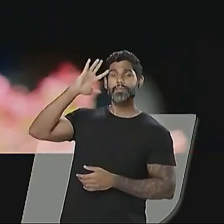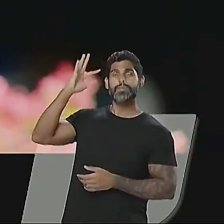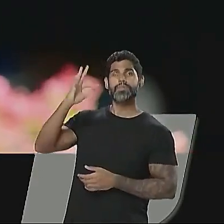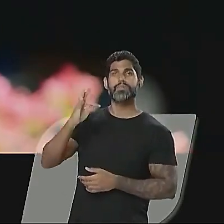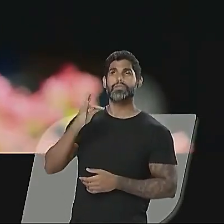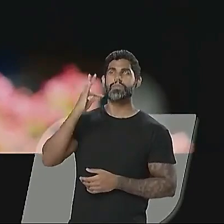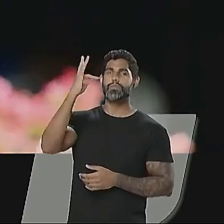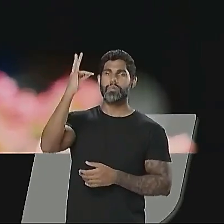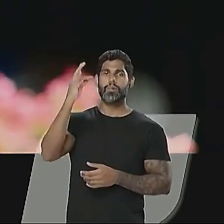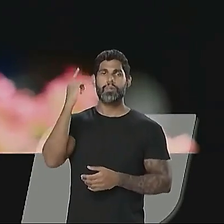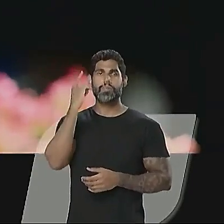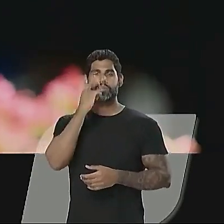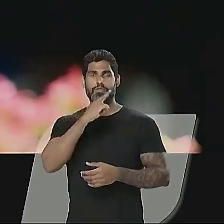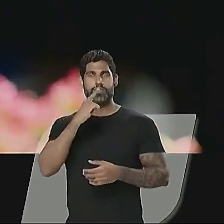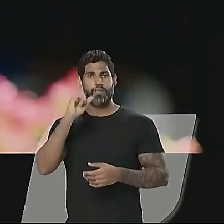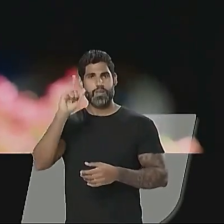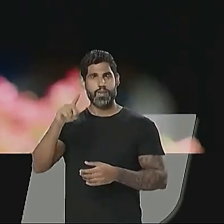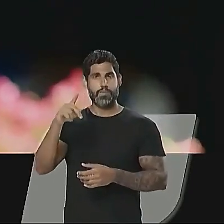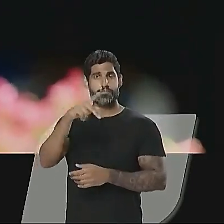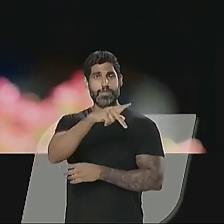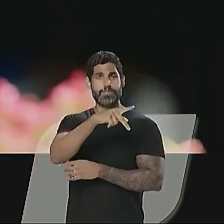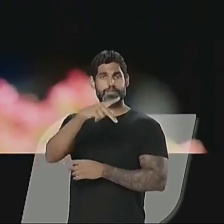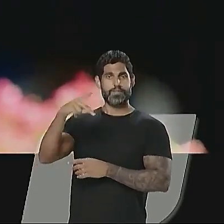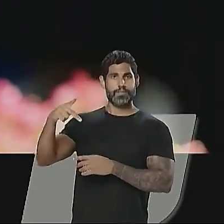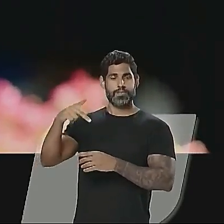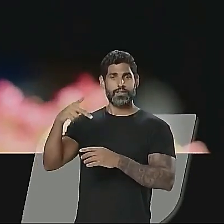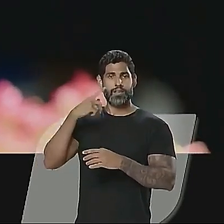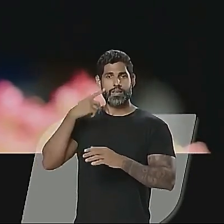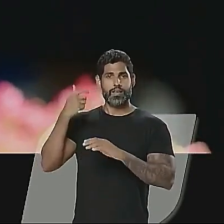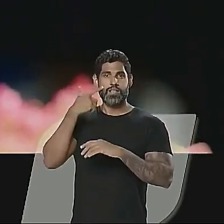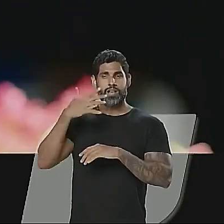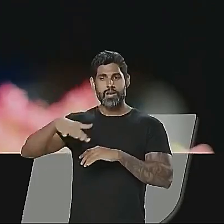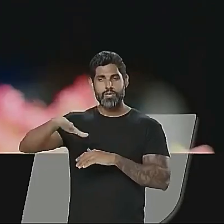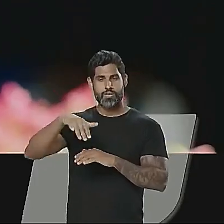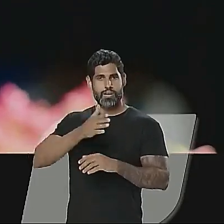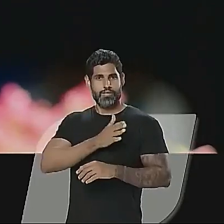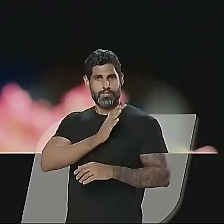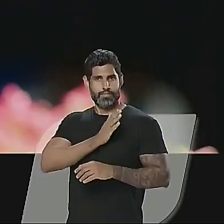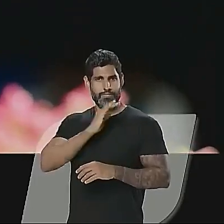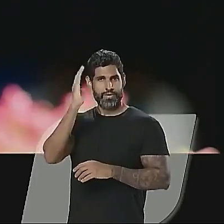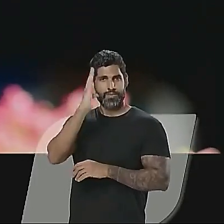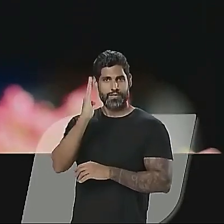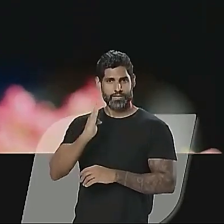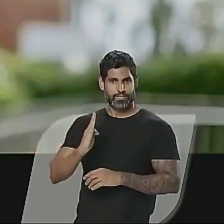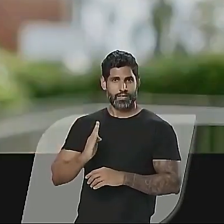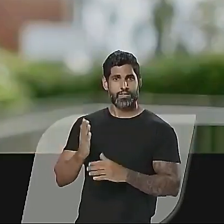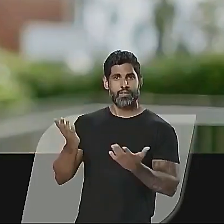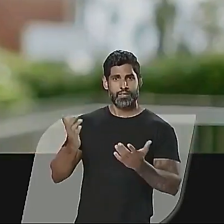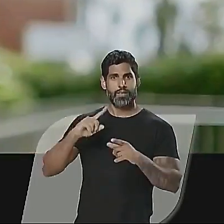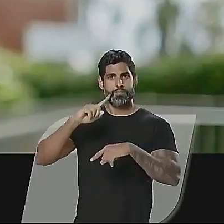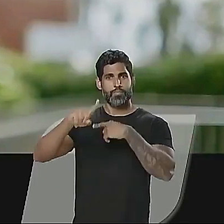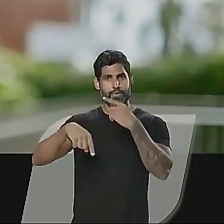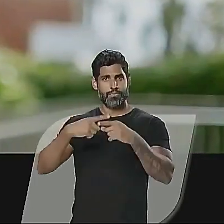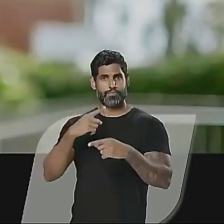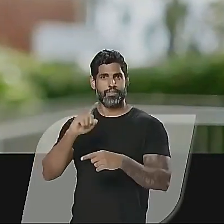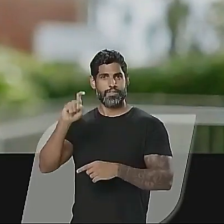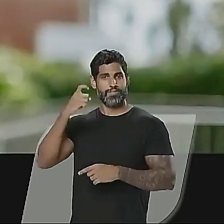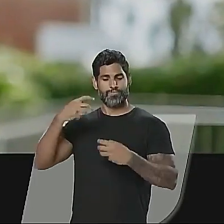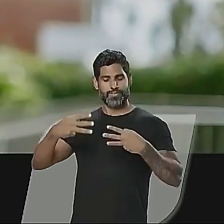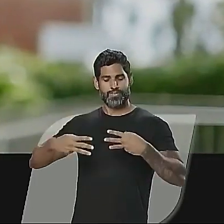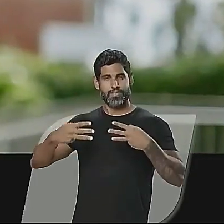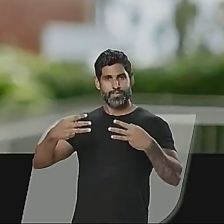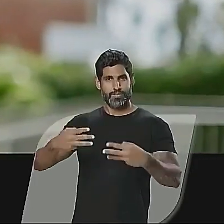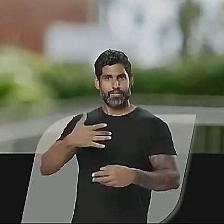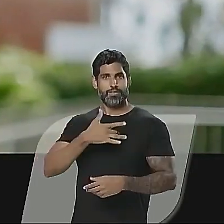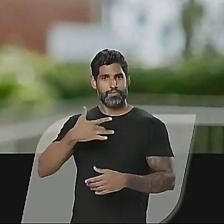um dia eu iria ocupar a presidência da Sociedade Brasileira de Cardiologia e depois ministro da saúde durante